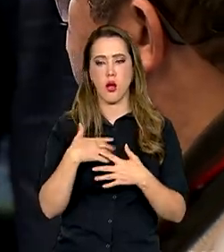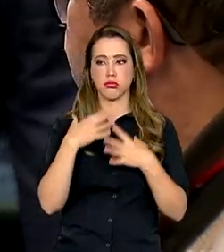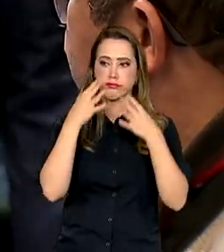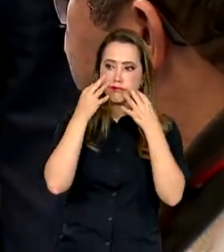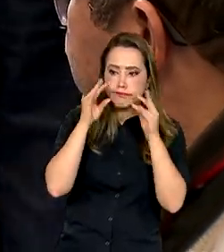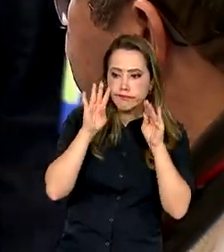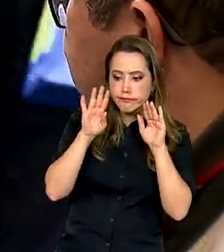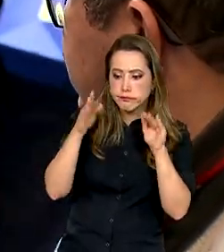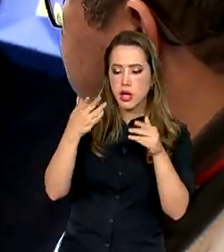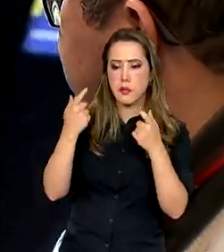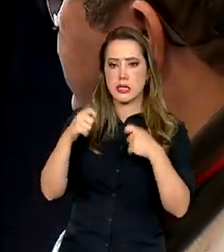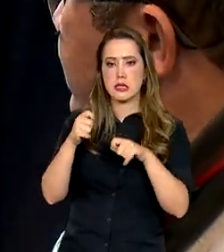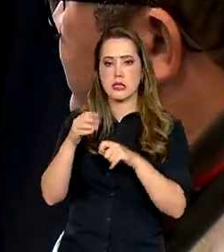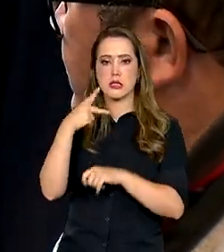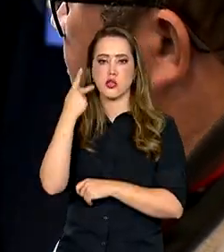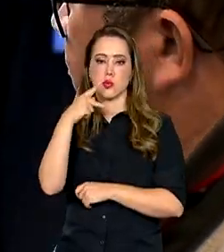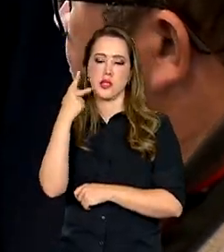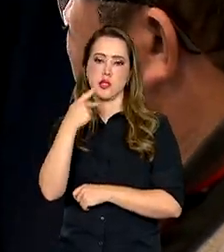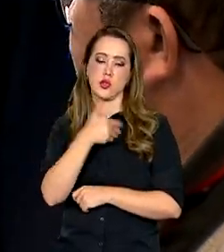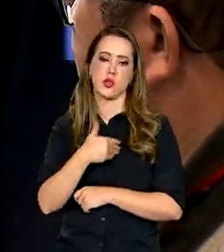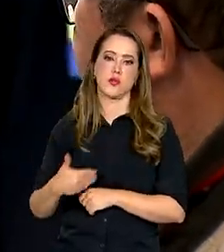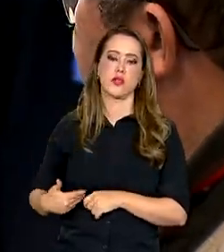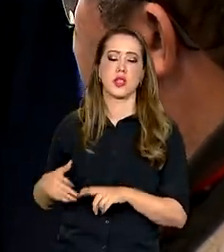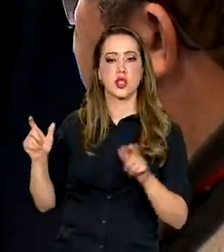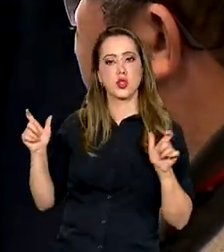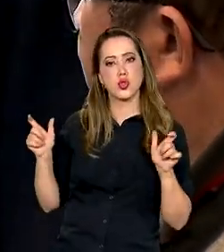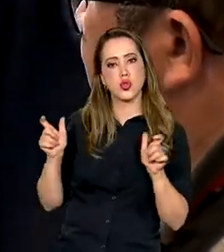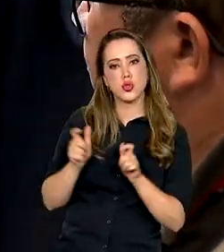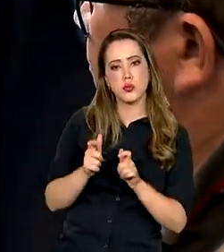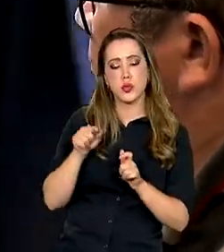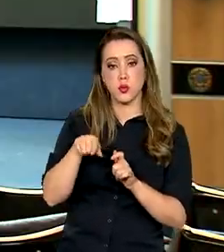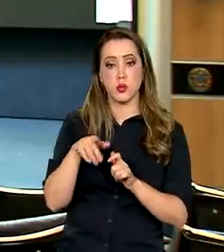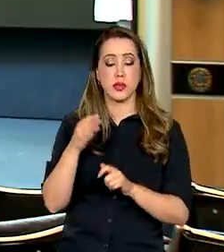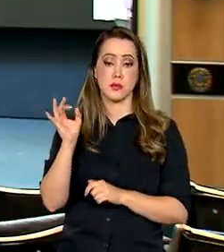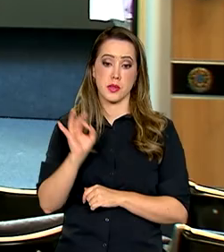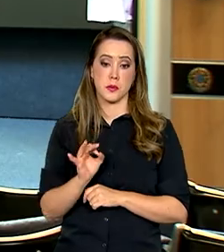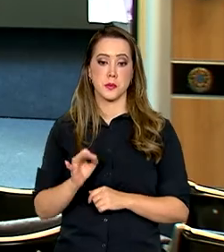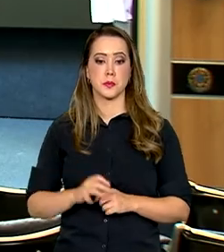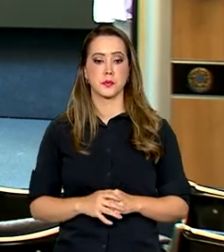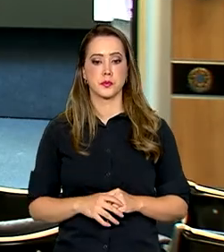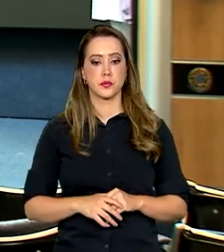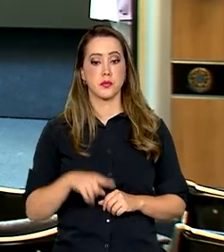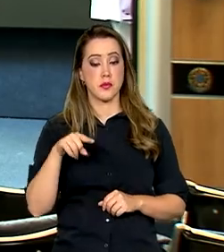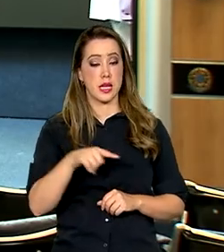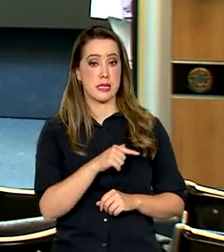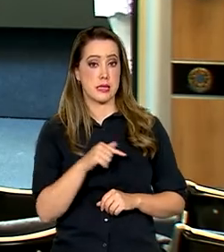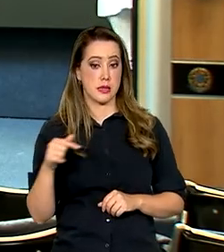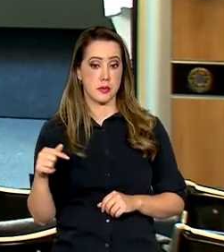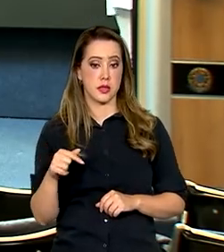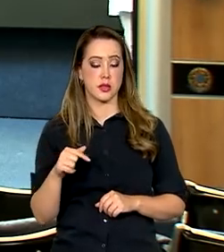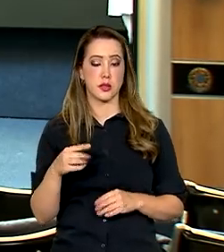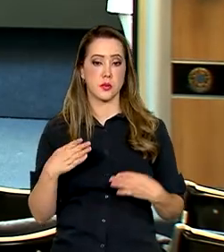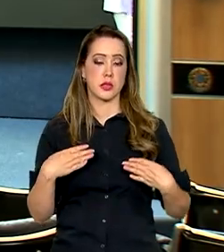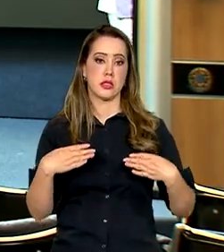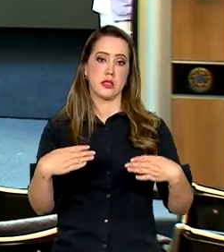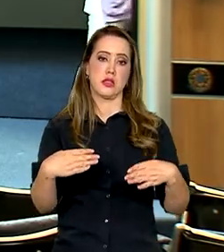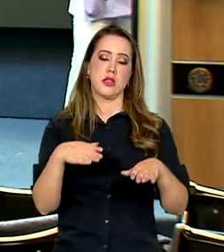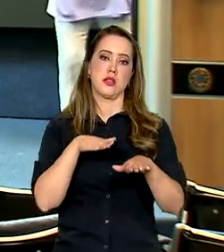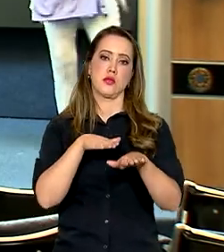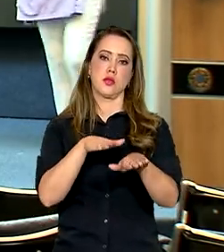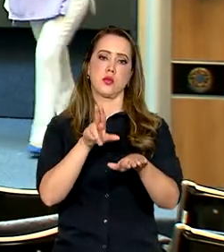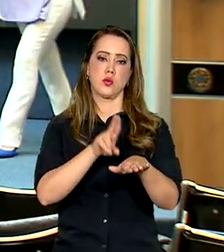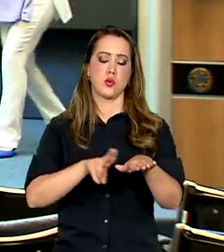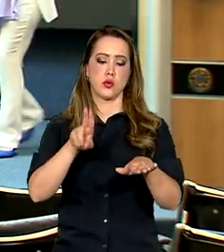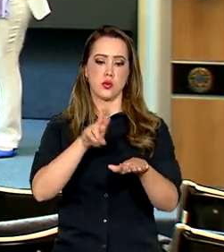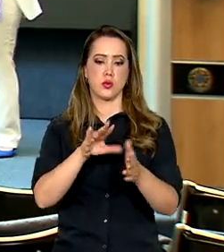necessidade de efetuar políticas públicas que reduzam diretamente esse índice. Durante a semana, o Ministério dos Transportes, por